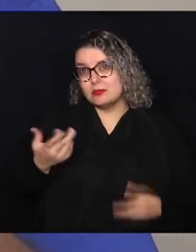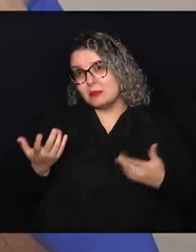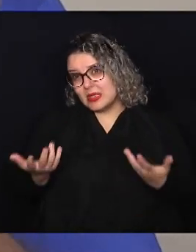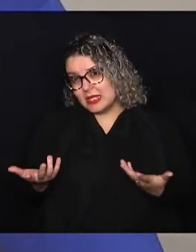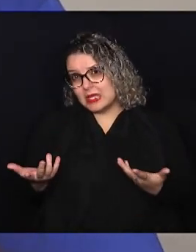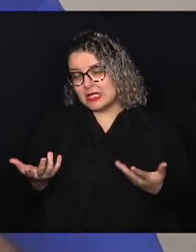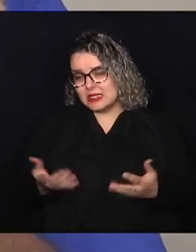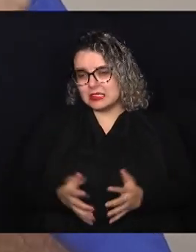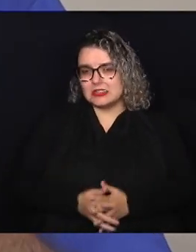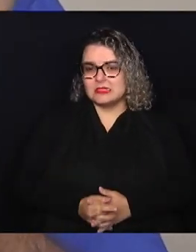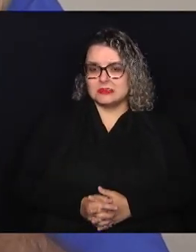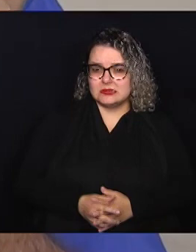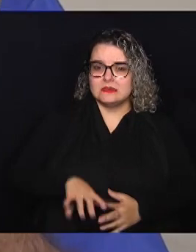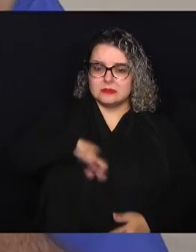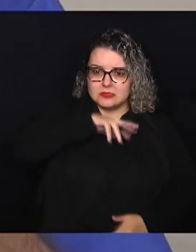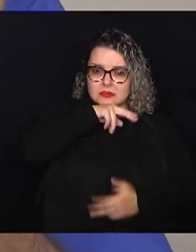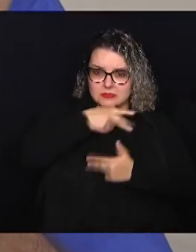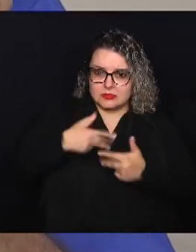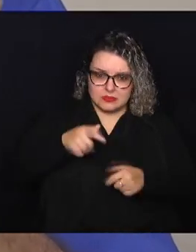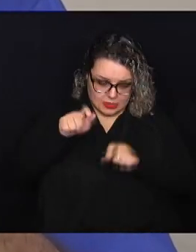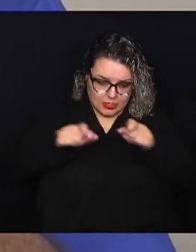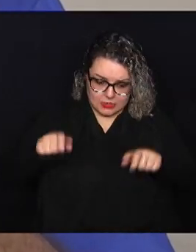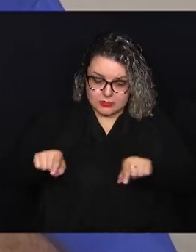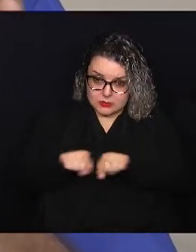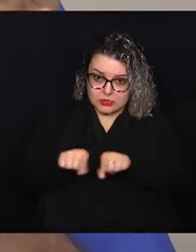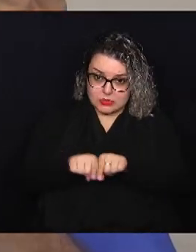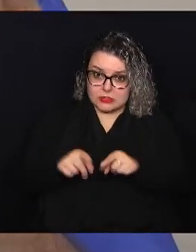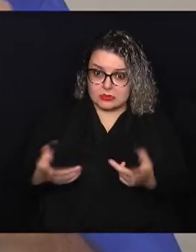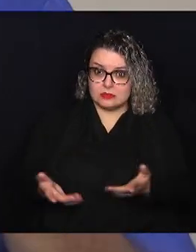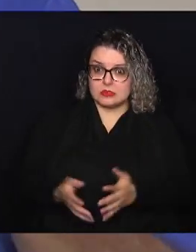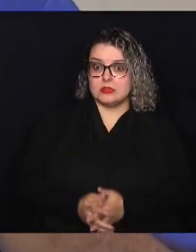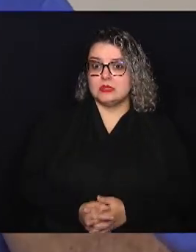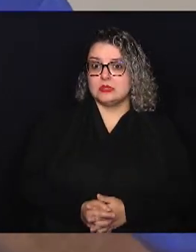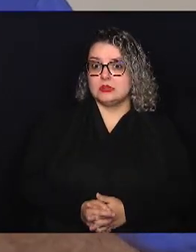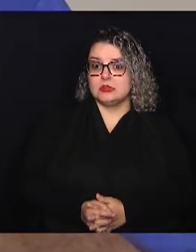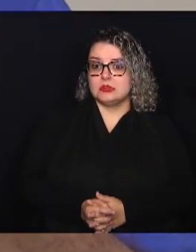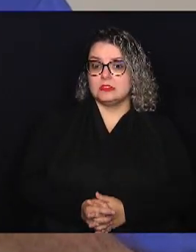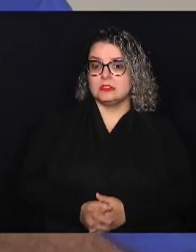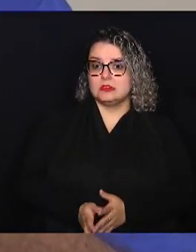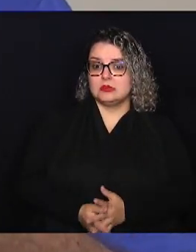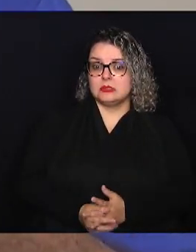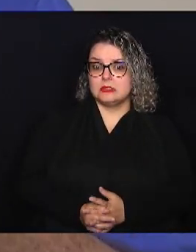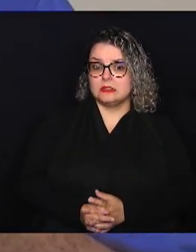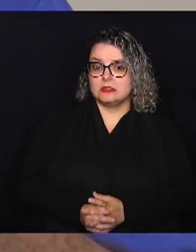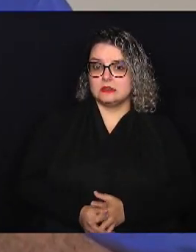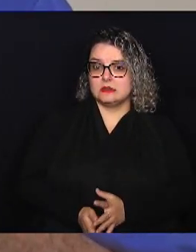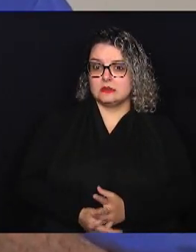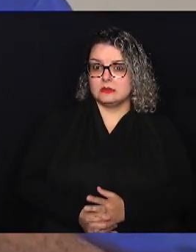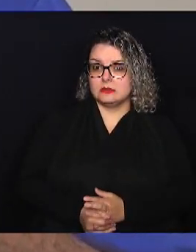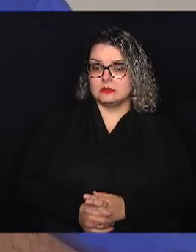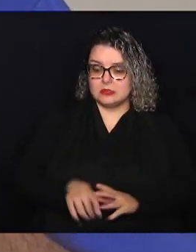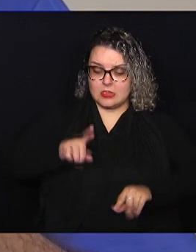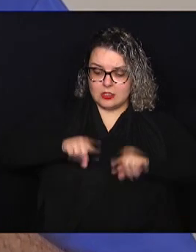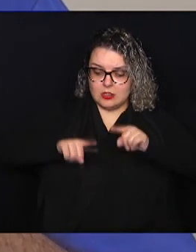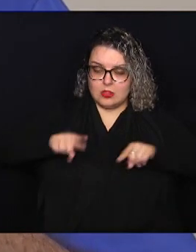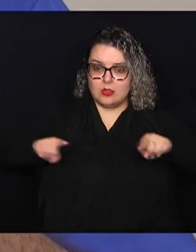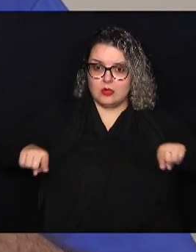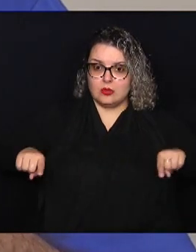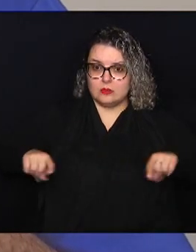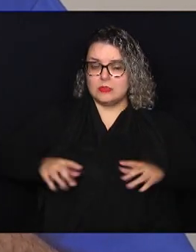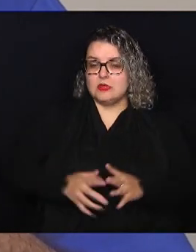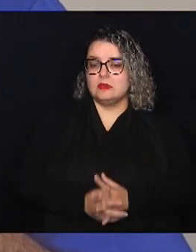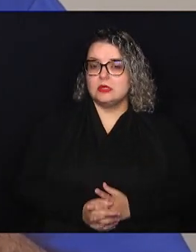os animais e as pessoas também funcionam assim, tem uma variação do seu